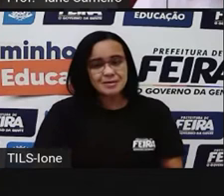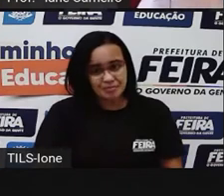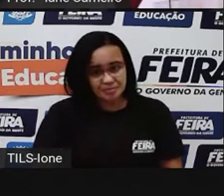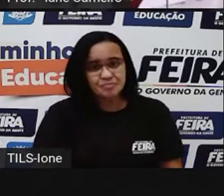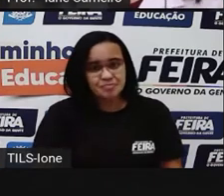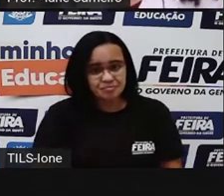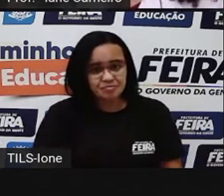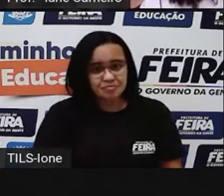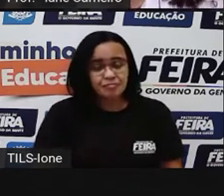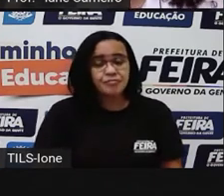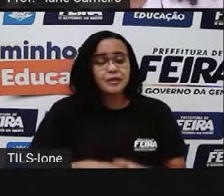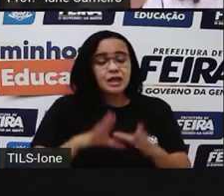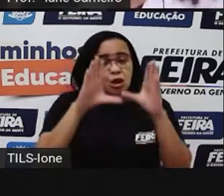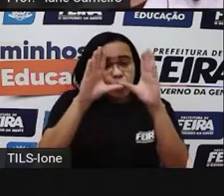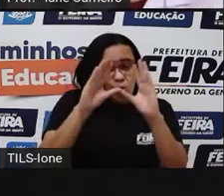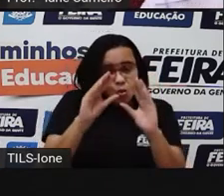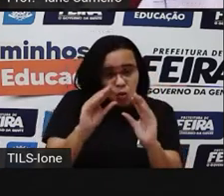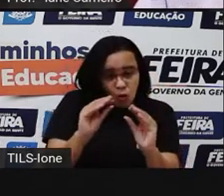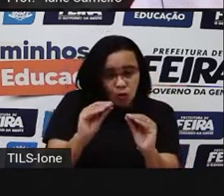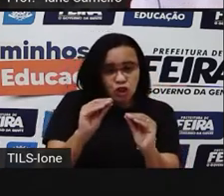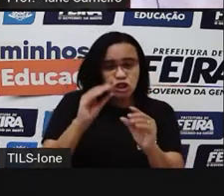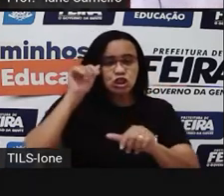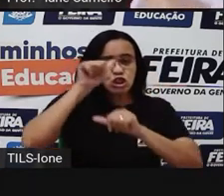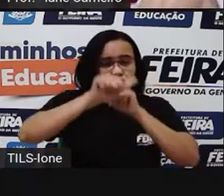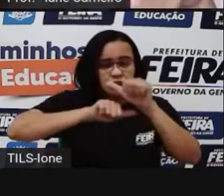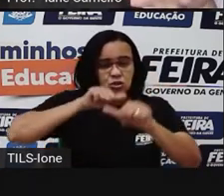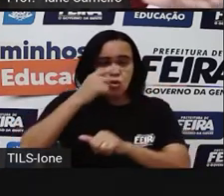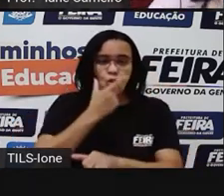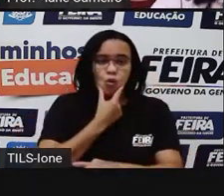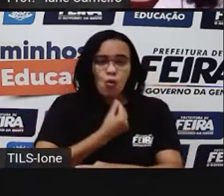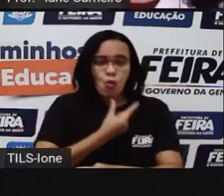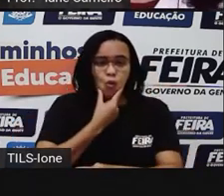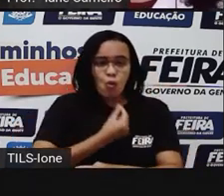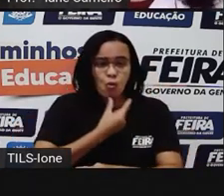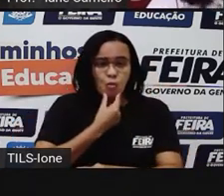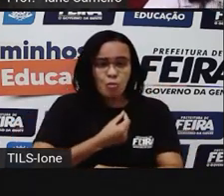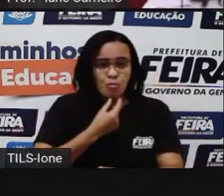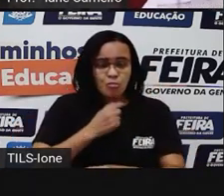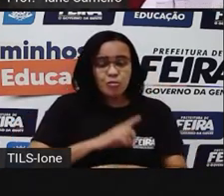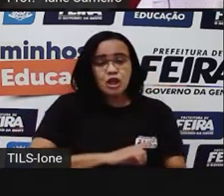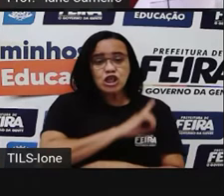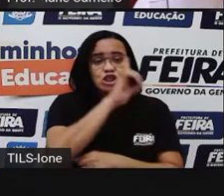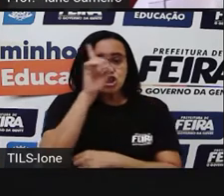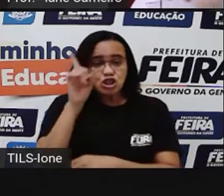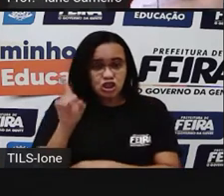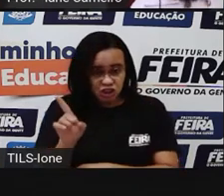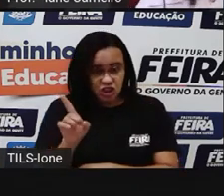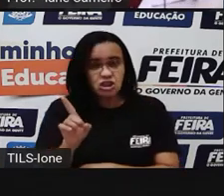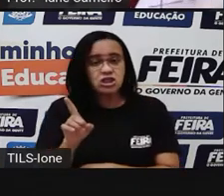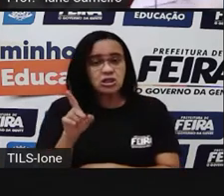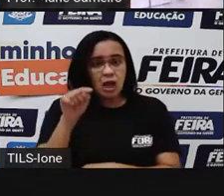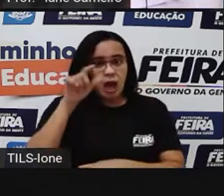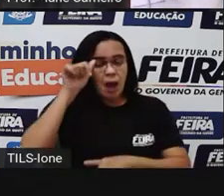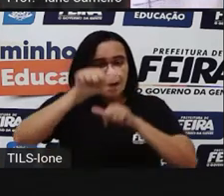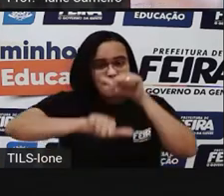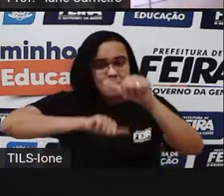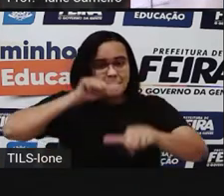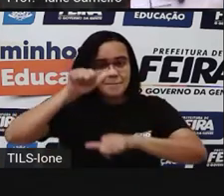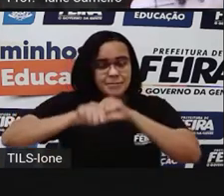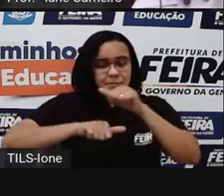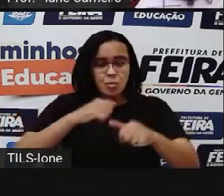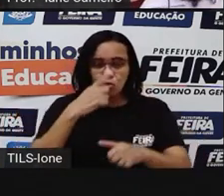de dia ele é um boto, né? E aí, de noite, ele vai para as festas, né? E aí, as meninas acham ele